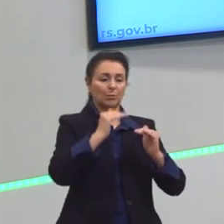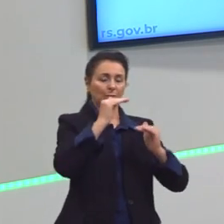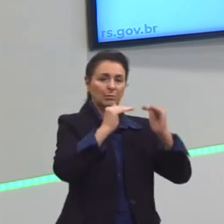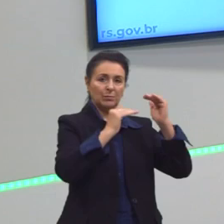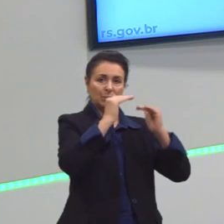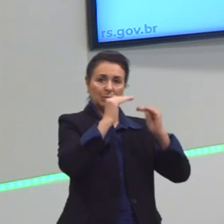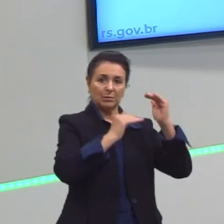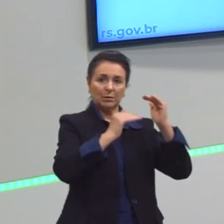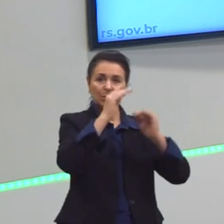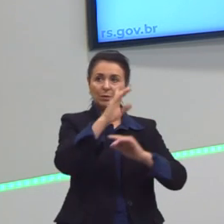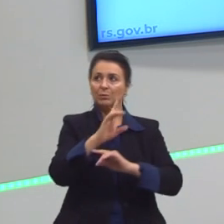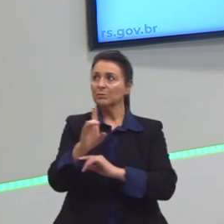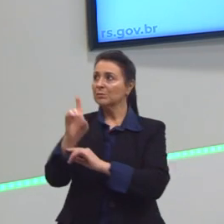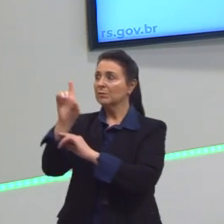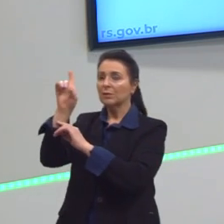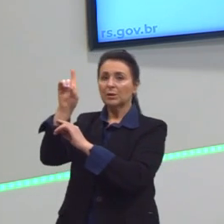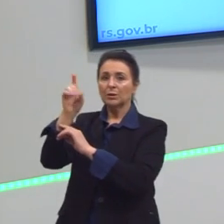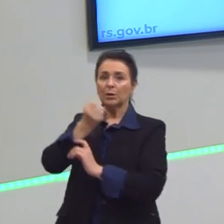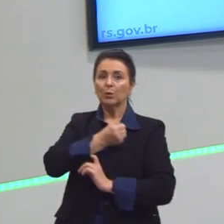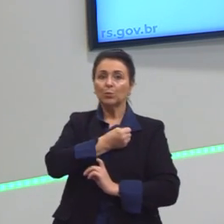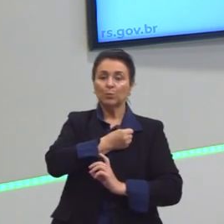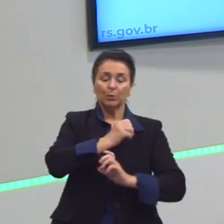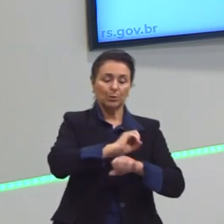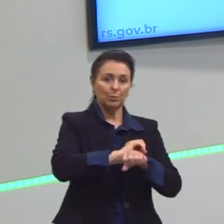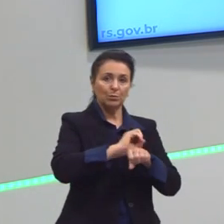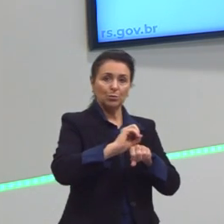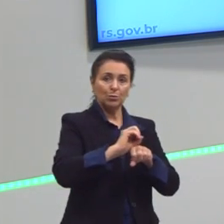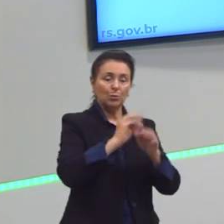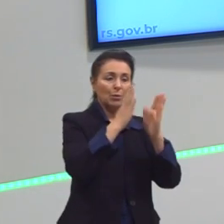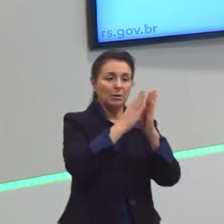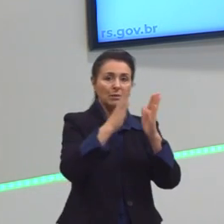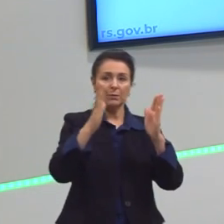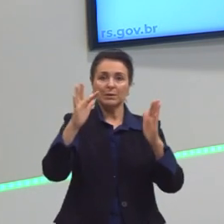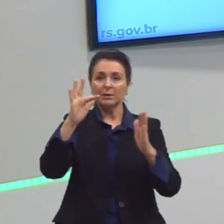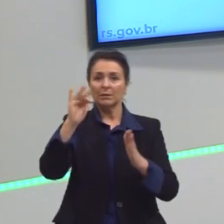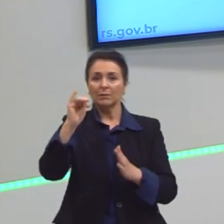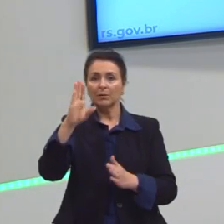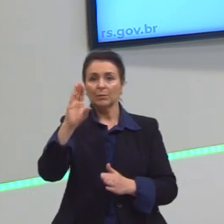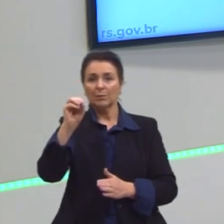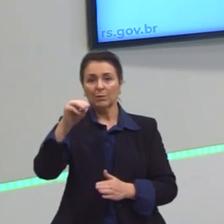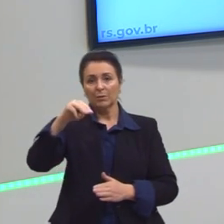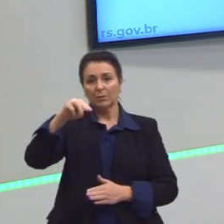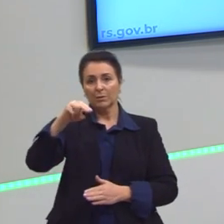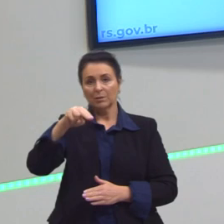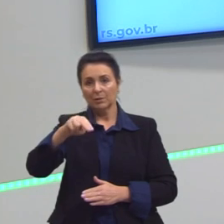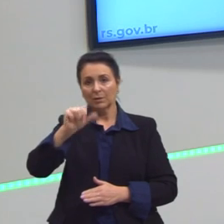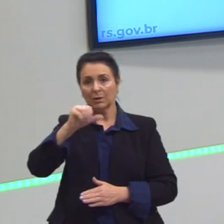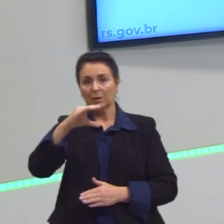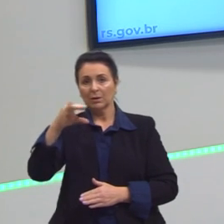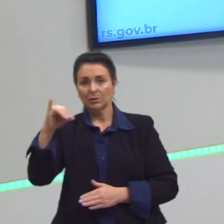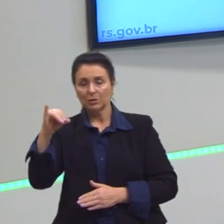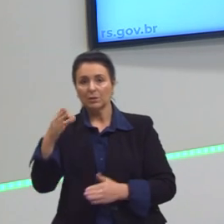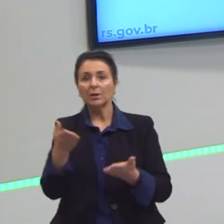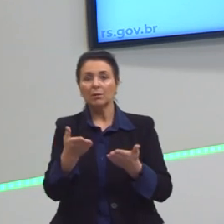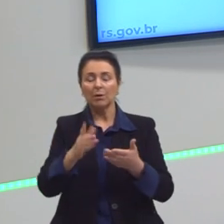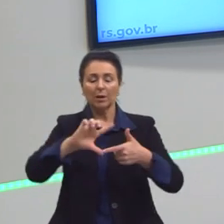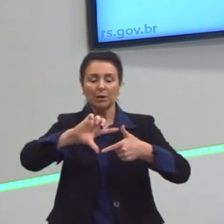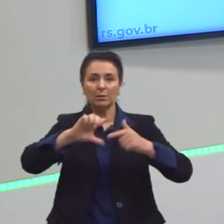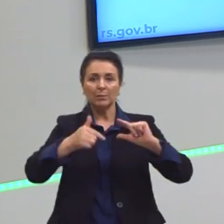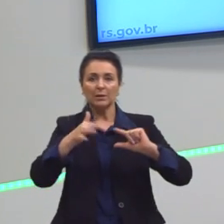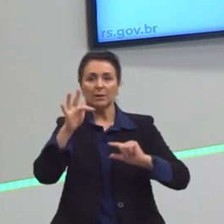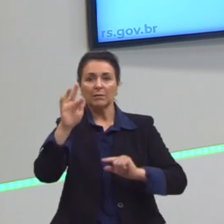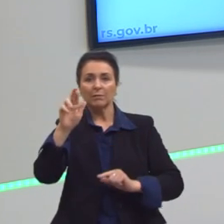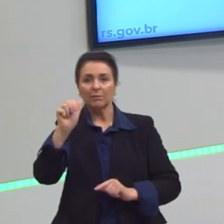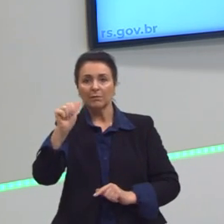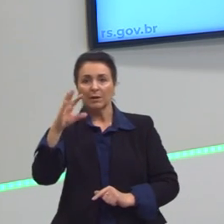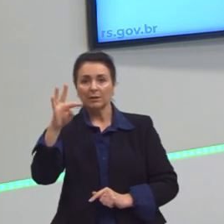a proporção divina, o número de ouro, a sequência de Fibonacci. E aqui nós temos, então, a geometria fractal, que